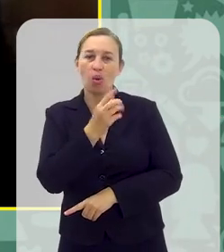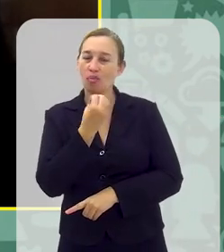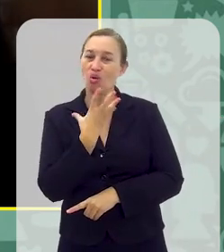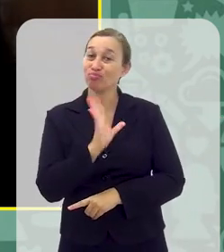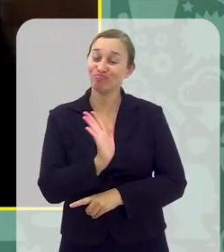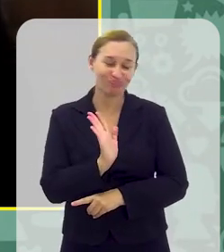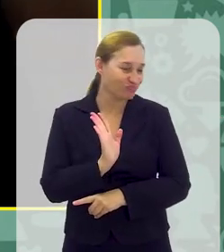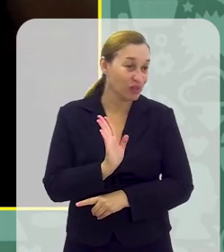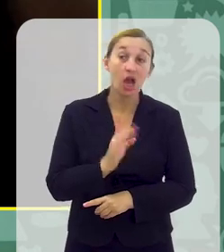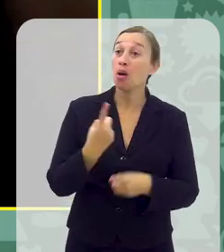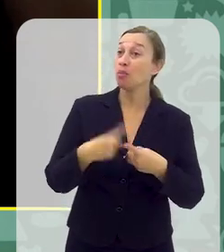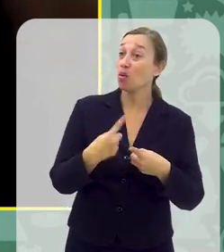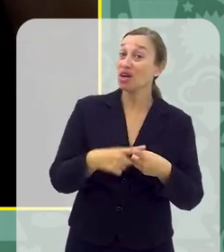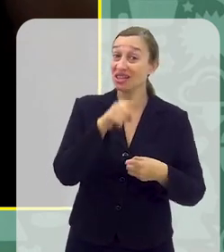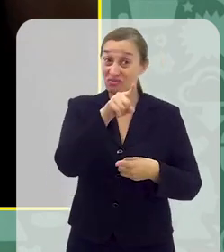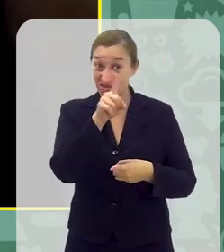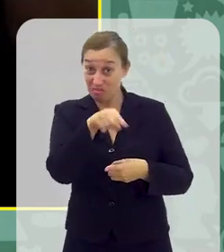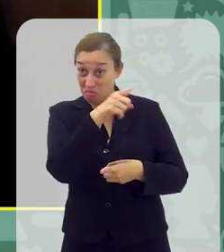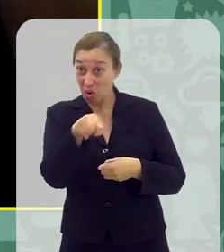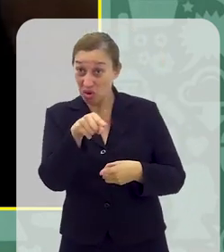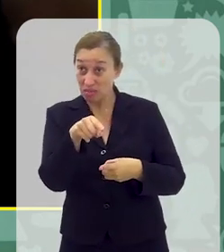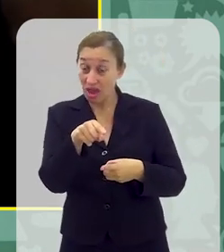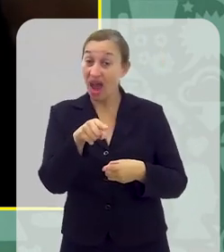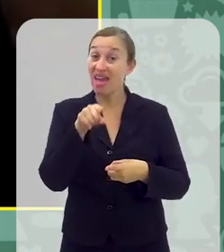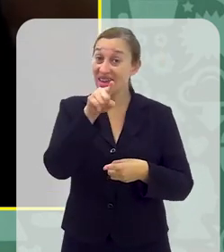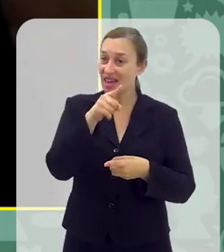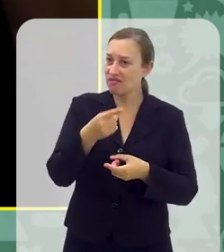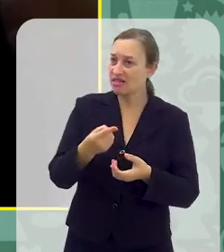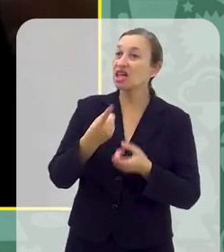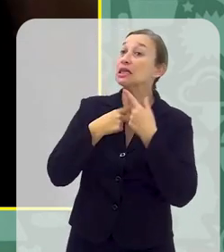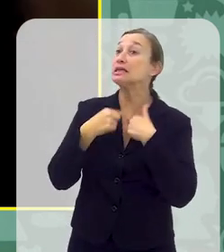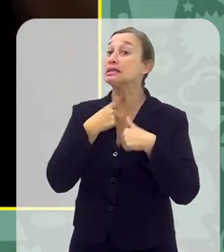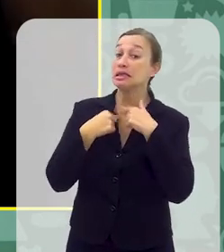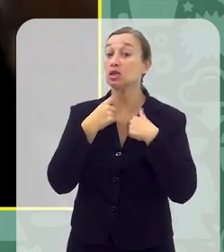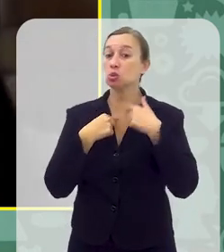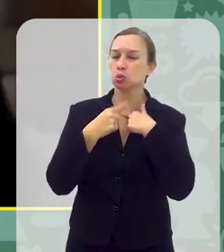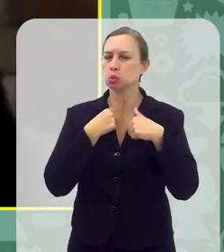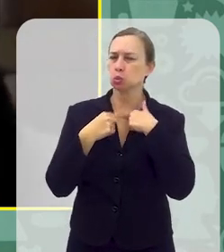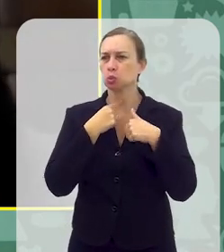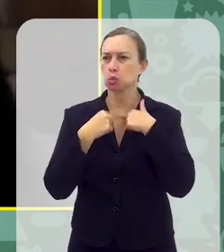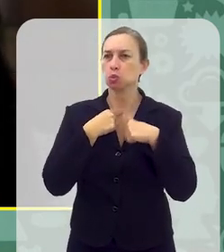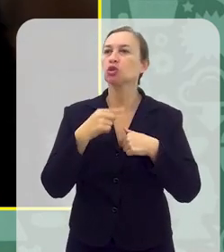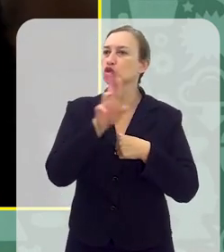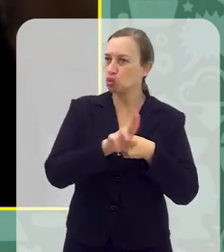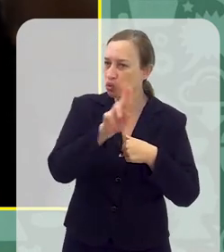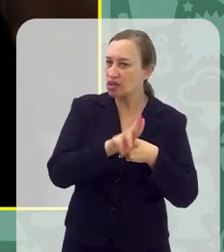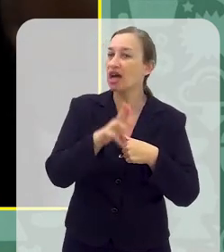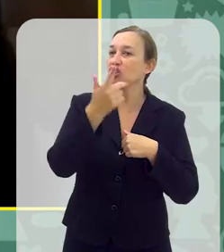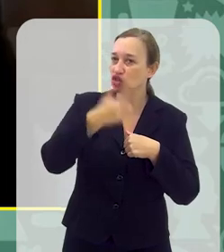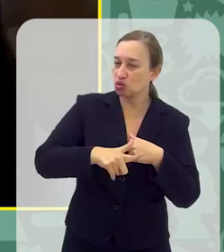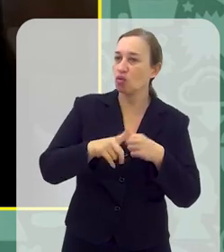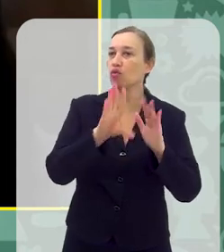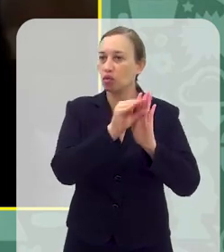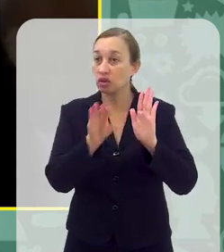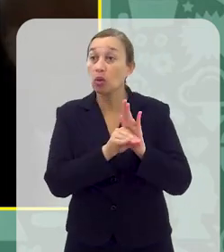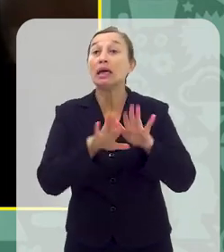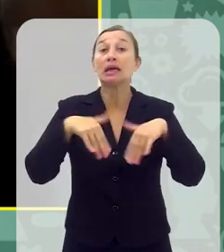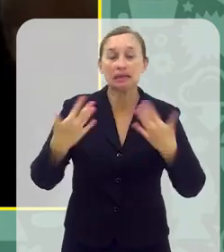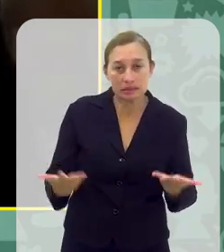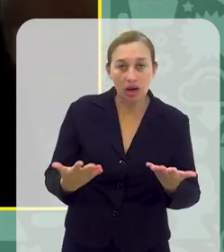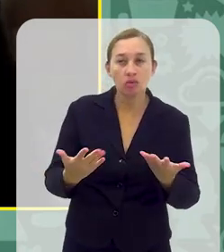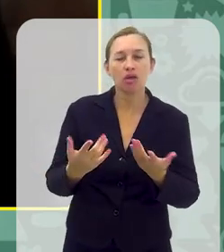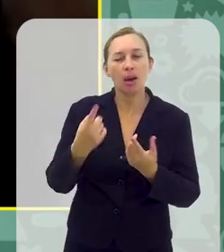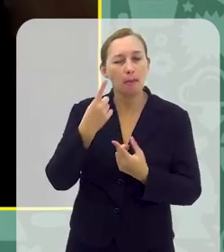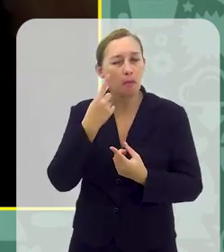direto Não é a melhor forma, né? Porque a hora que você proibiu, aí que você instiga eles a buscarem Buscarem esse conteúdo,